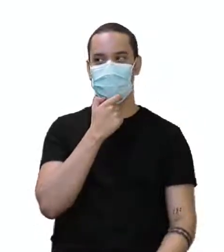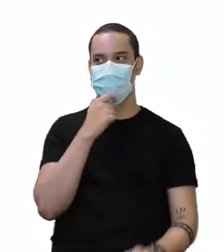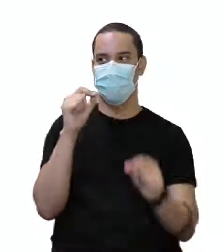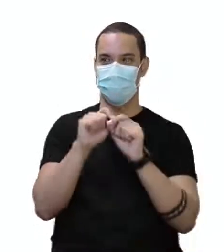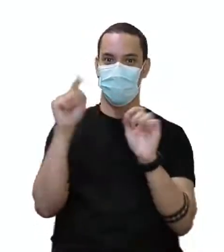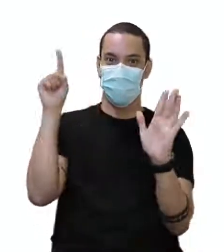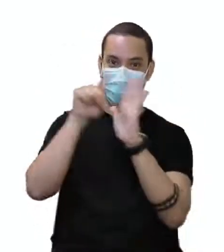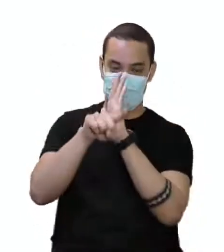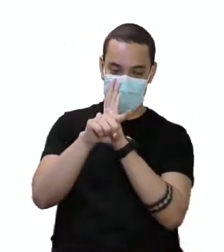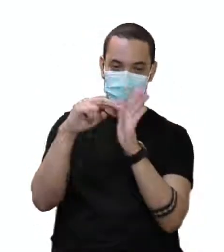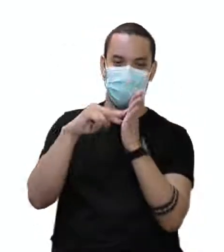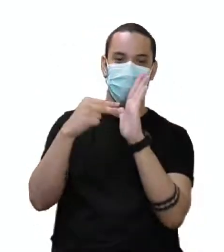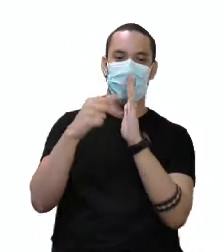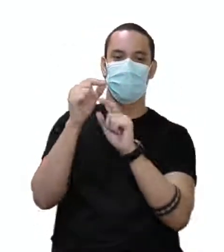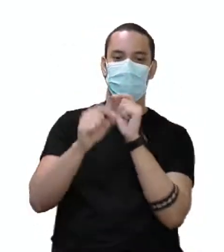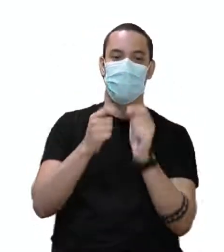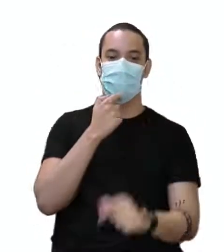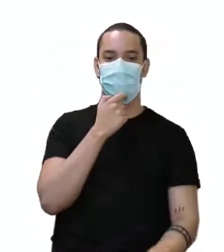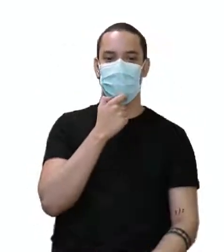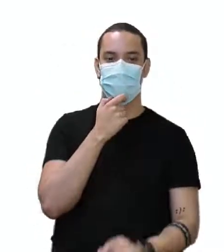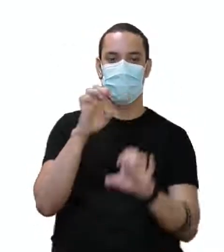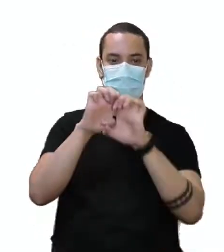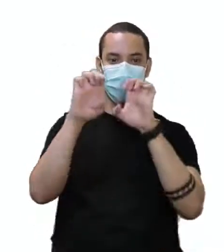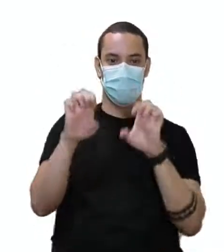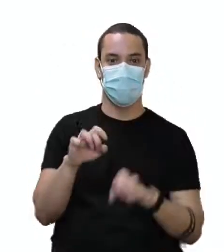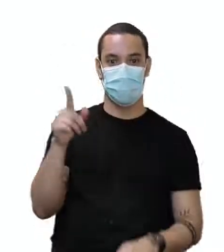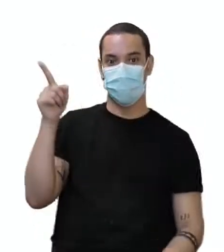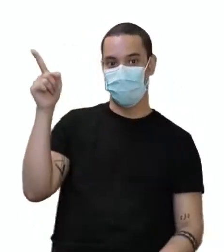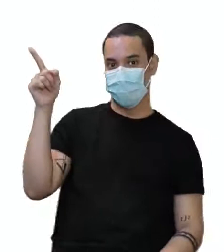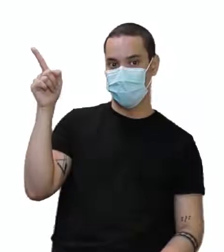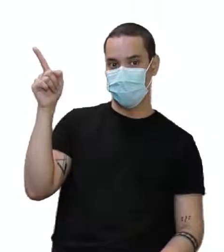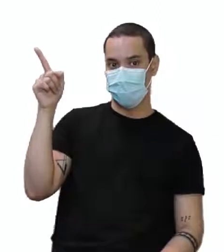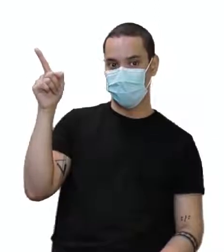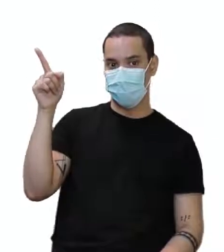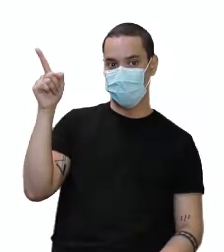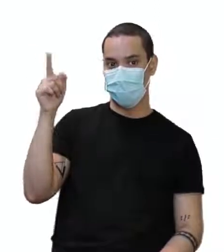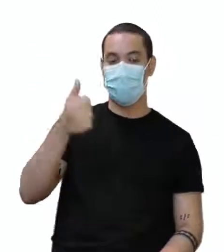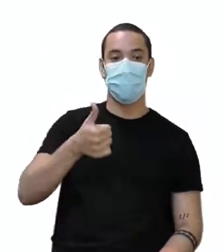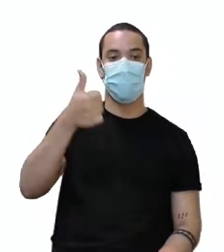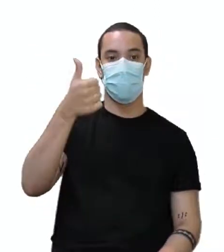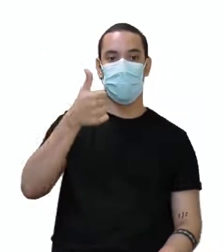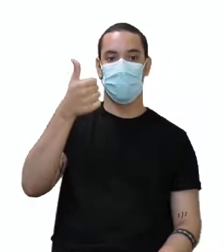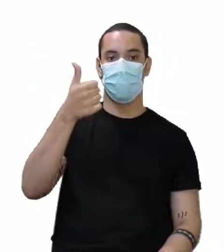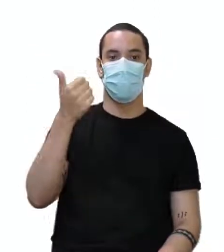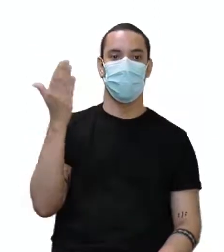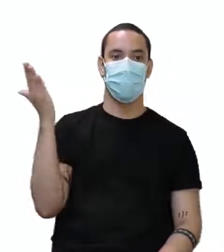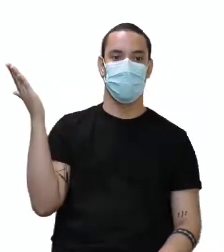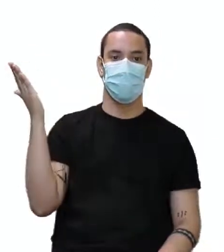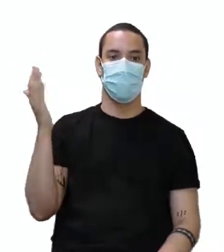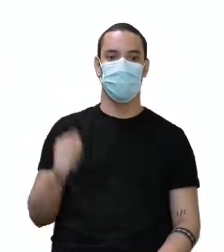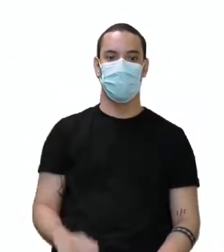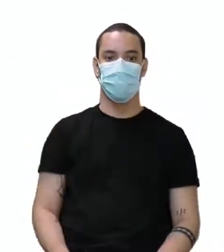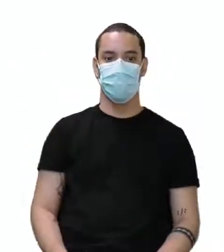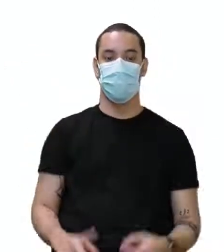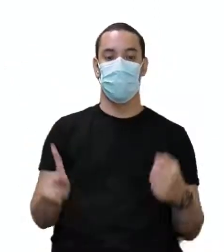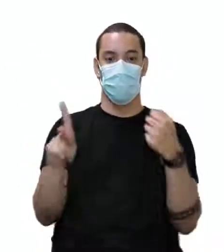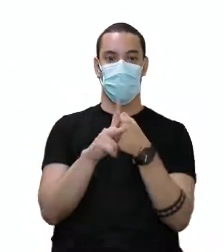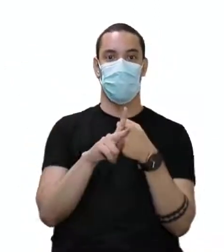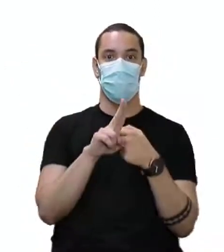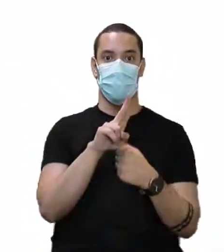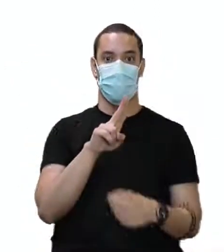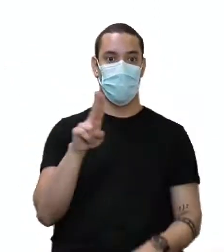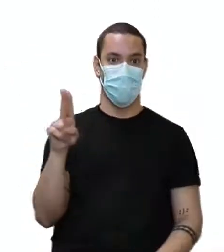pergunta, você vai usar essa estrutura aqui. Primeiro, o quê? What? Esse what é o meu pronome